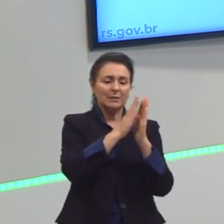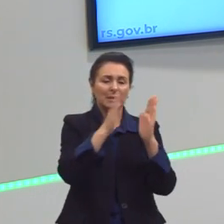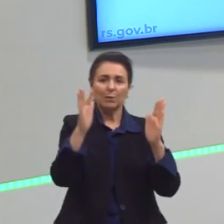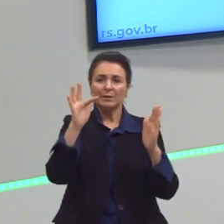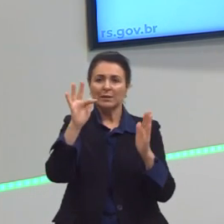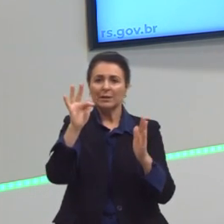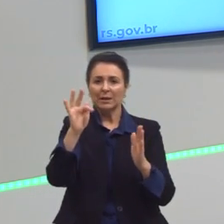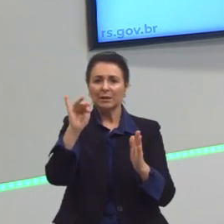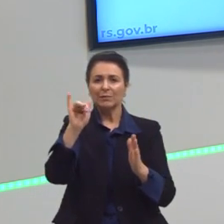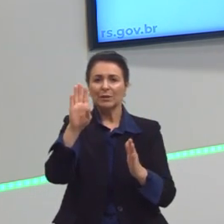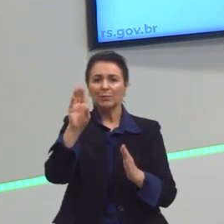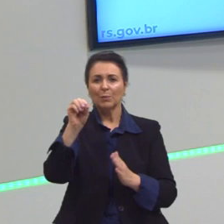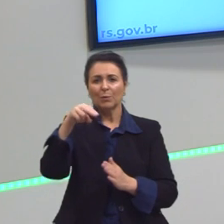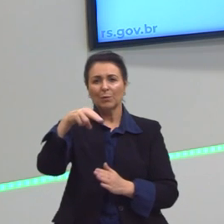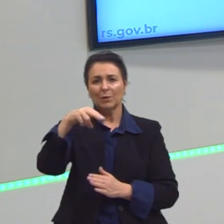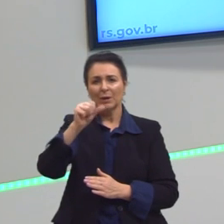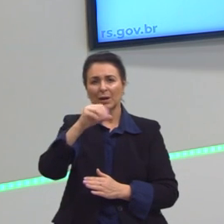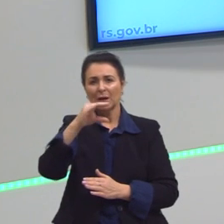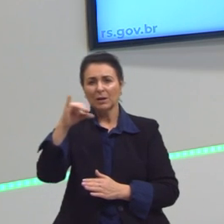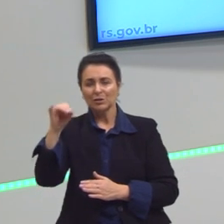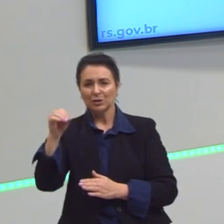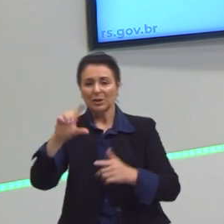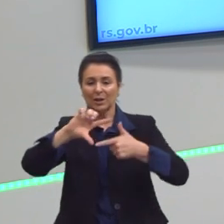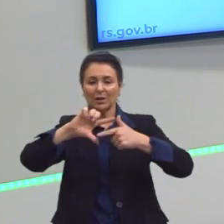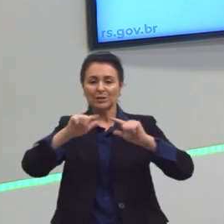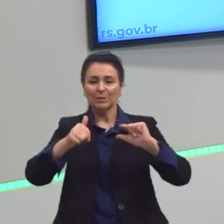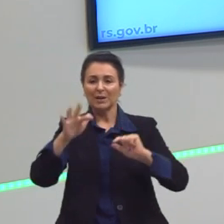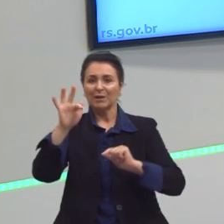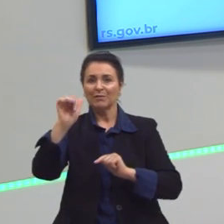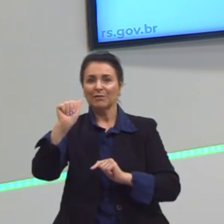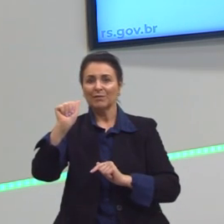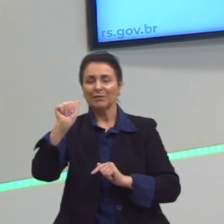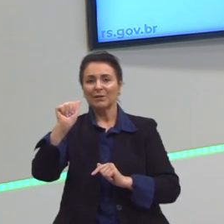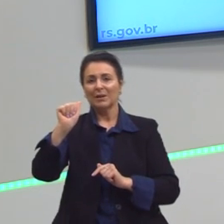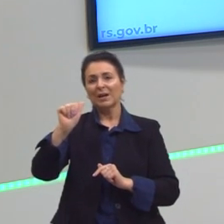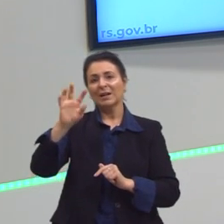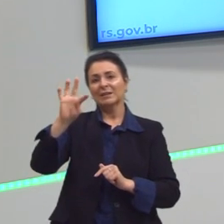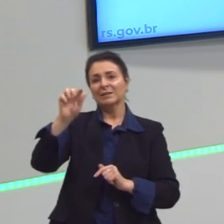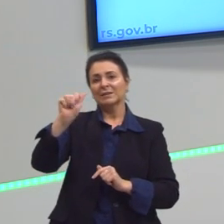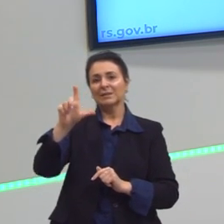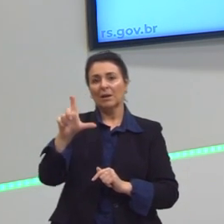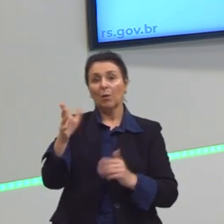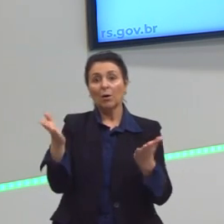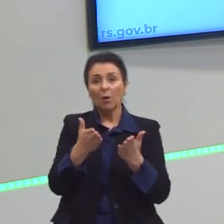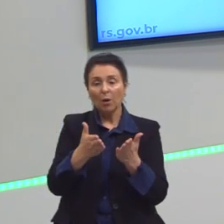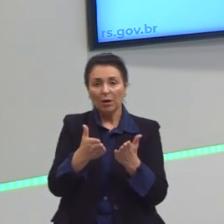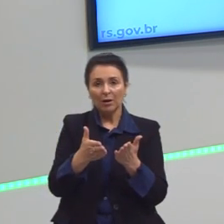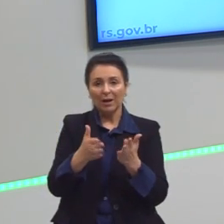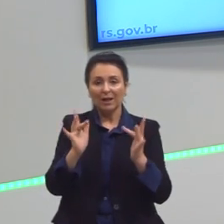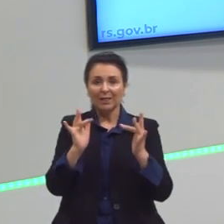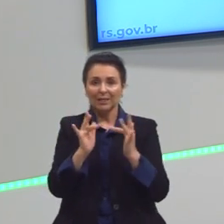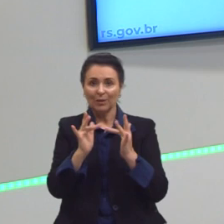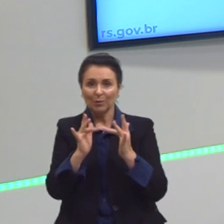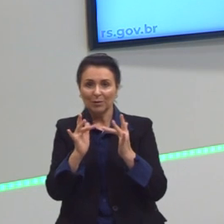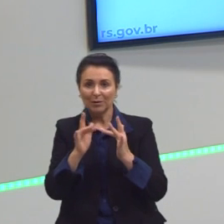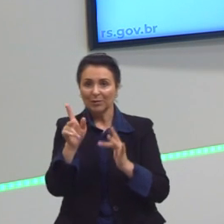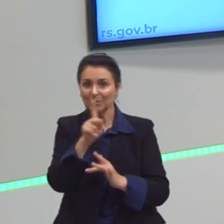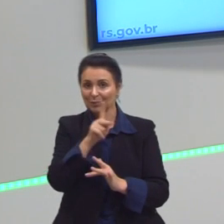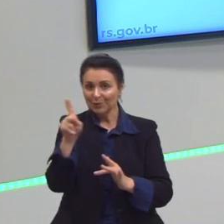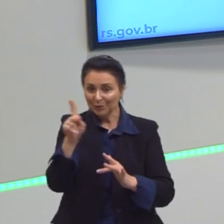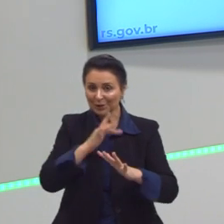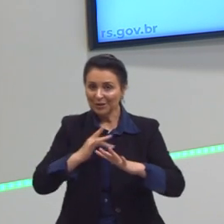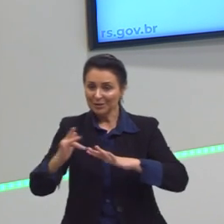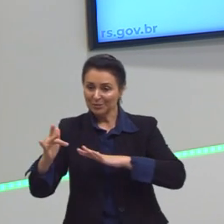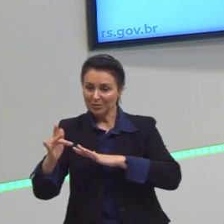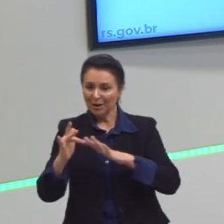Fibonacci, a geometria fractal, quero que vocês me digam, então, através das redes sociais, se vocês compreenderam esse conteúdo,